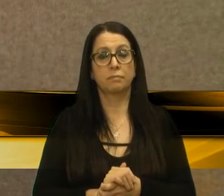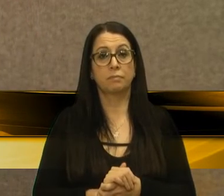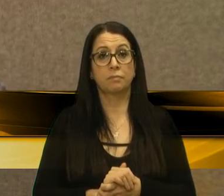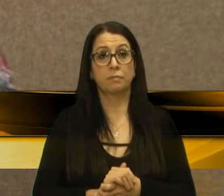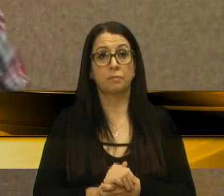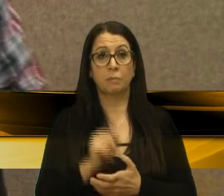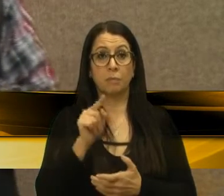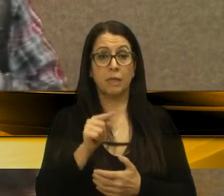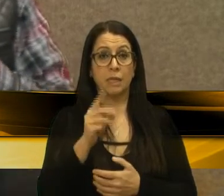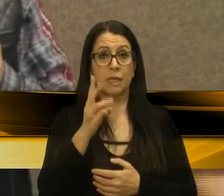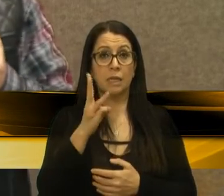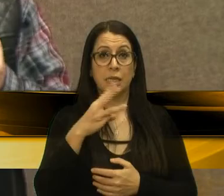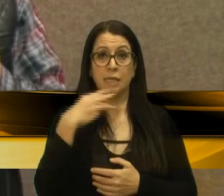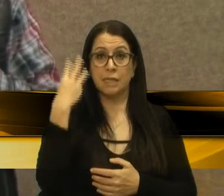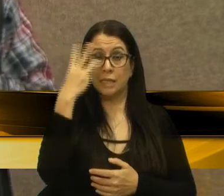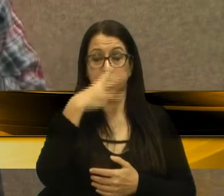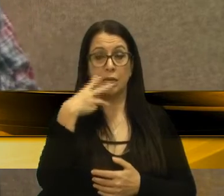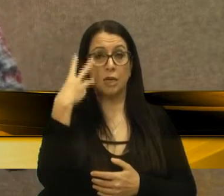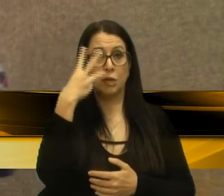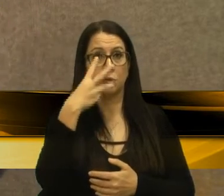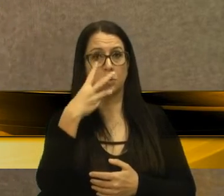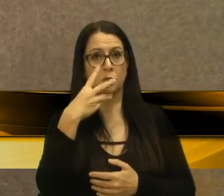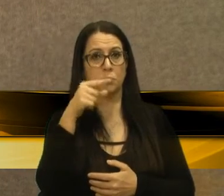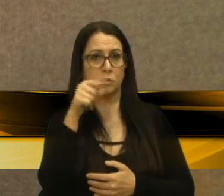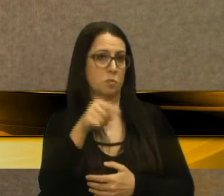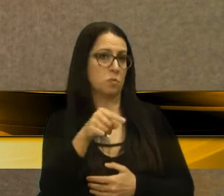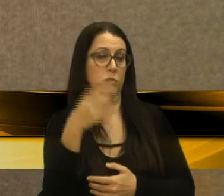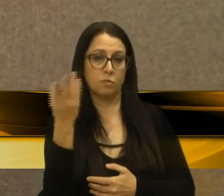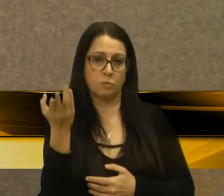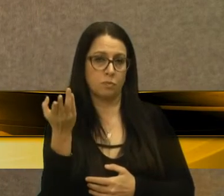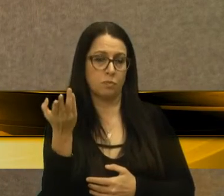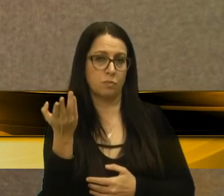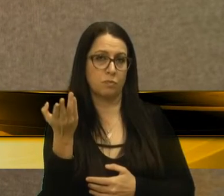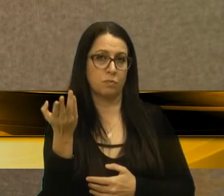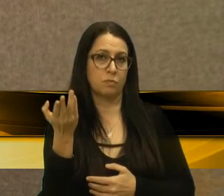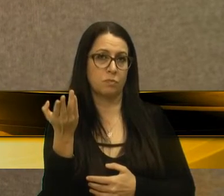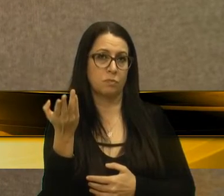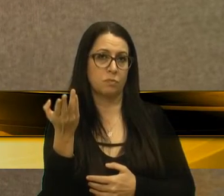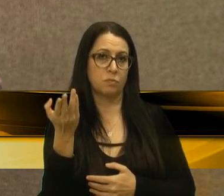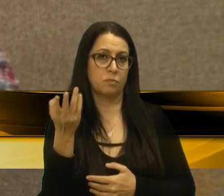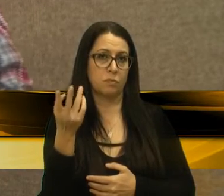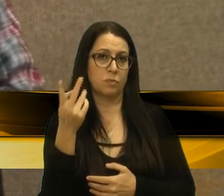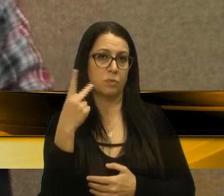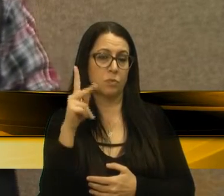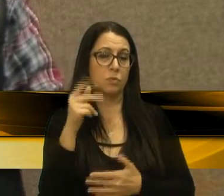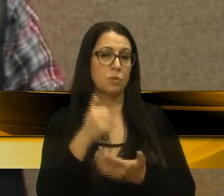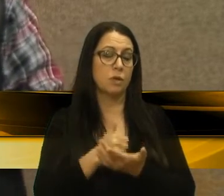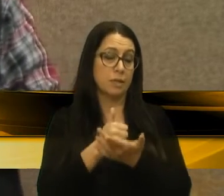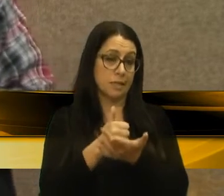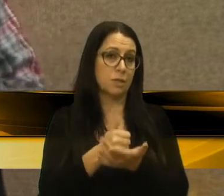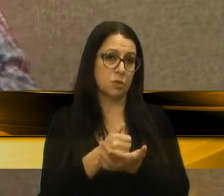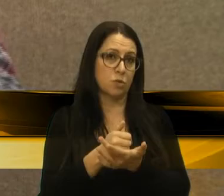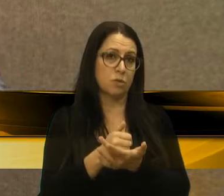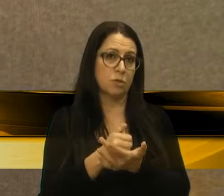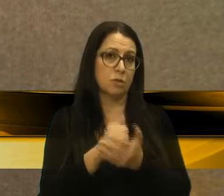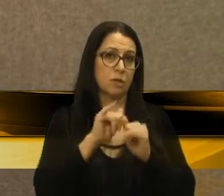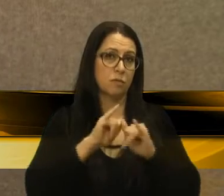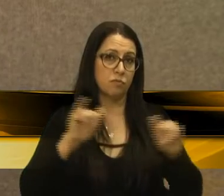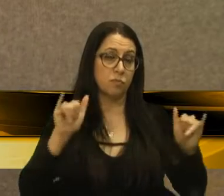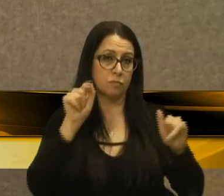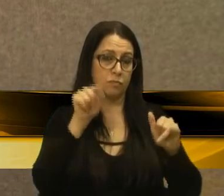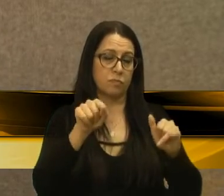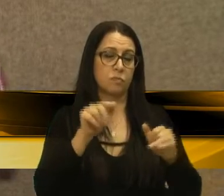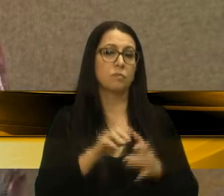senhor há três horas, ou o senhor, ou a sua assessoria, publicaram lá